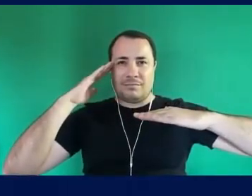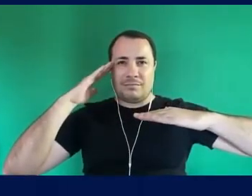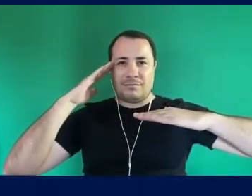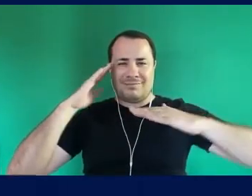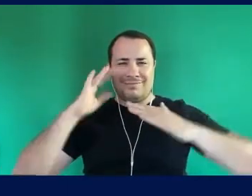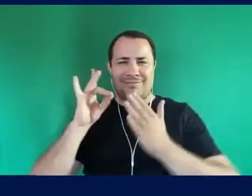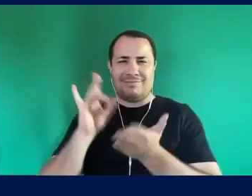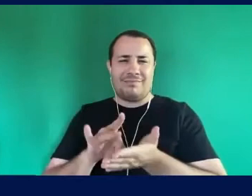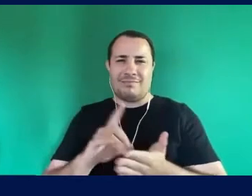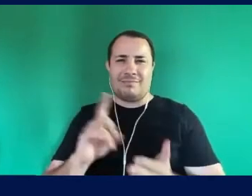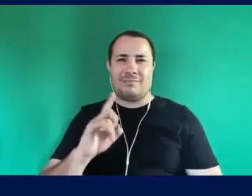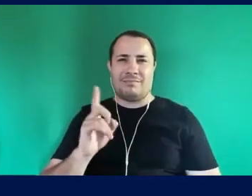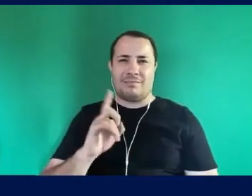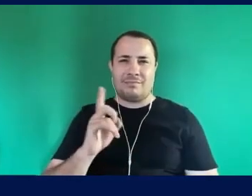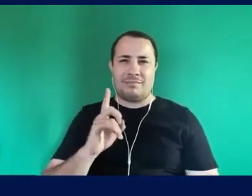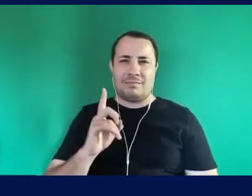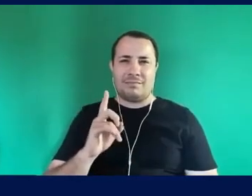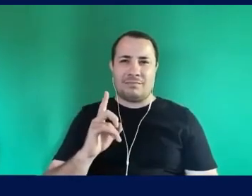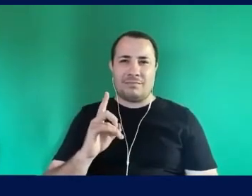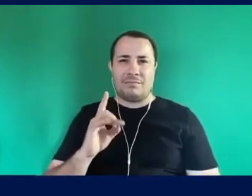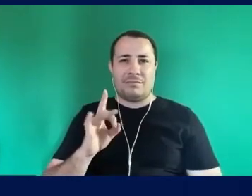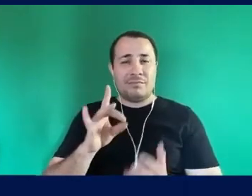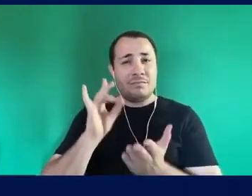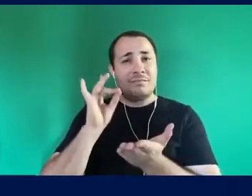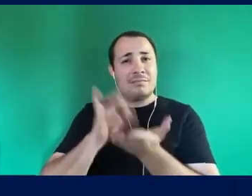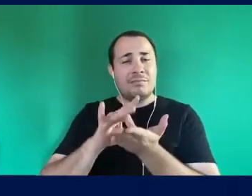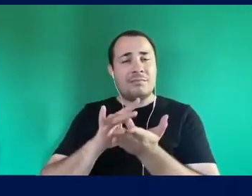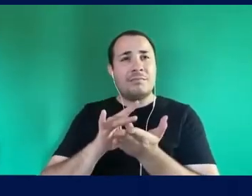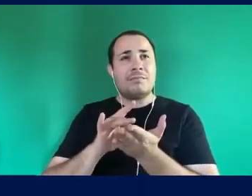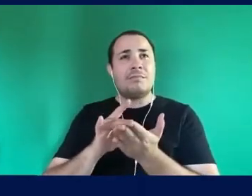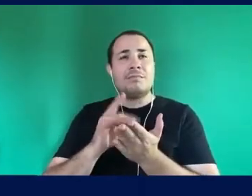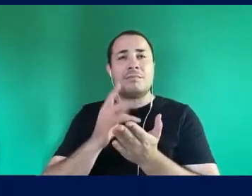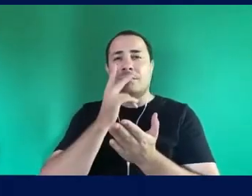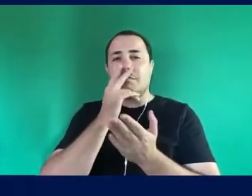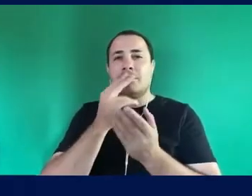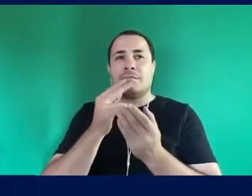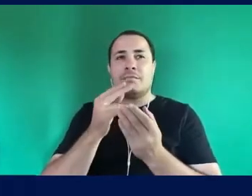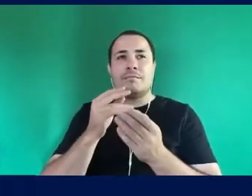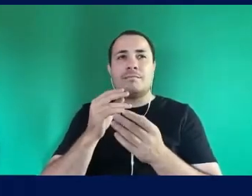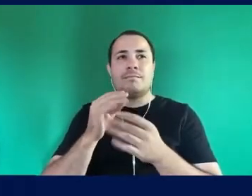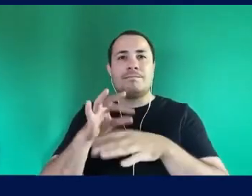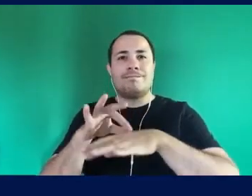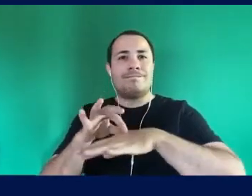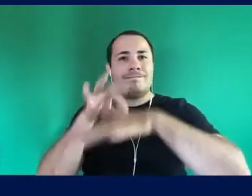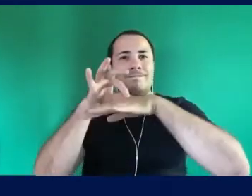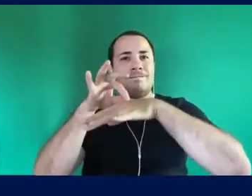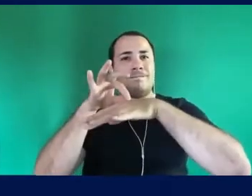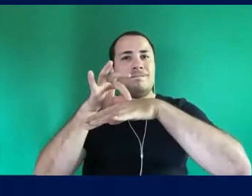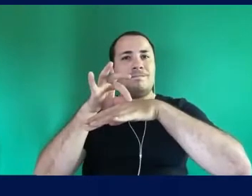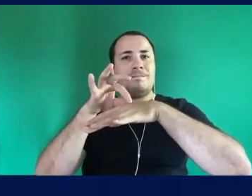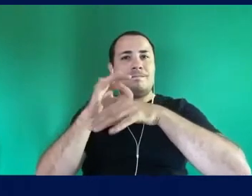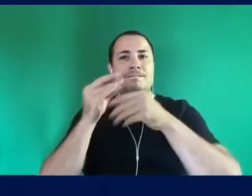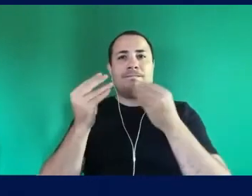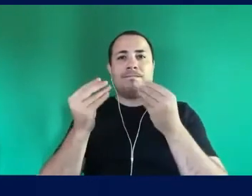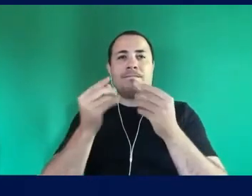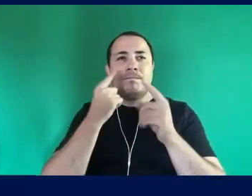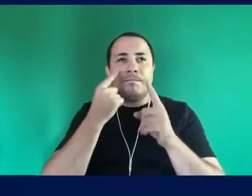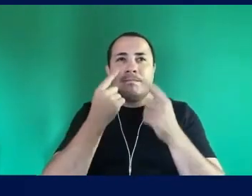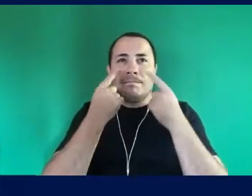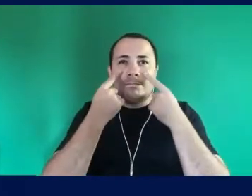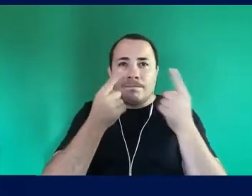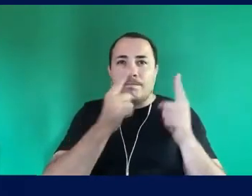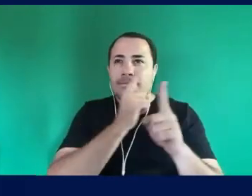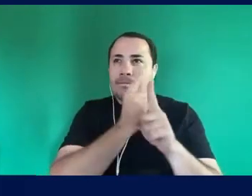O real Literalmente Significa Coisa material Literalmente É isso o real Então Se a gente já tem